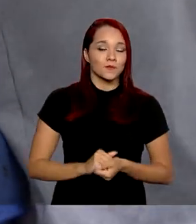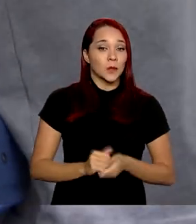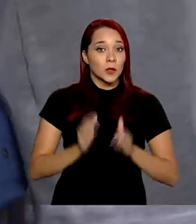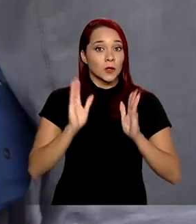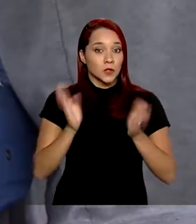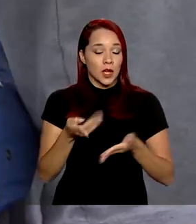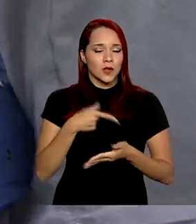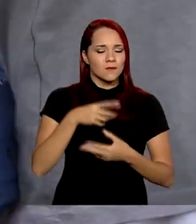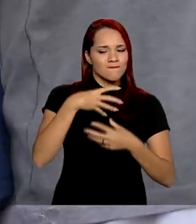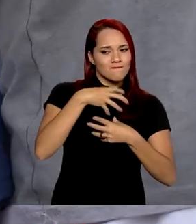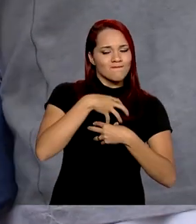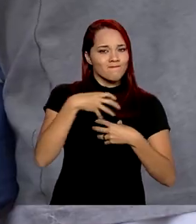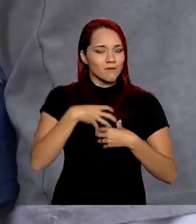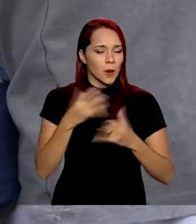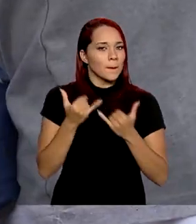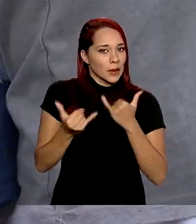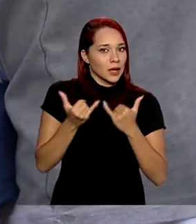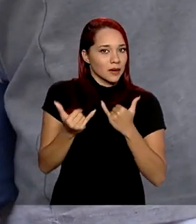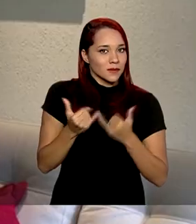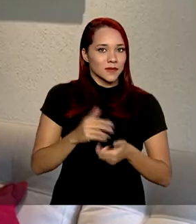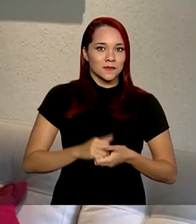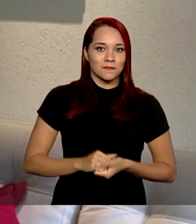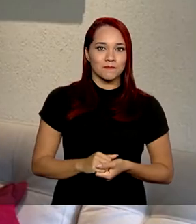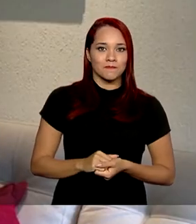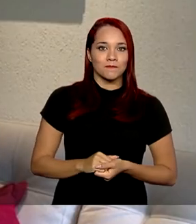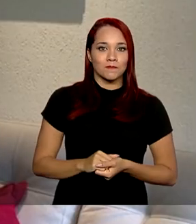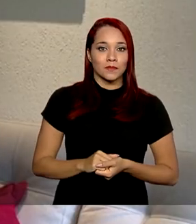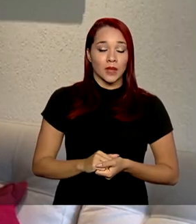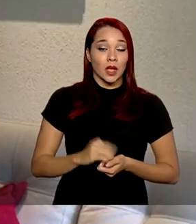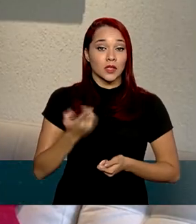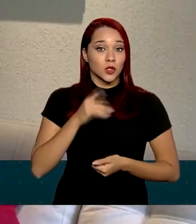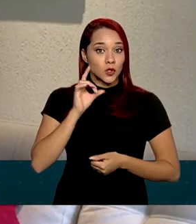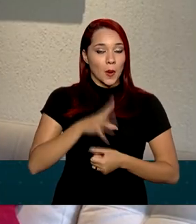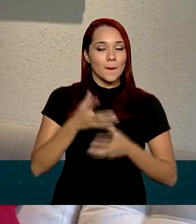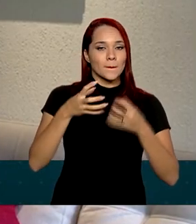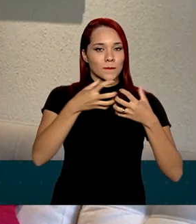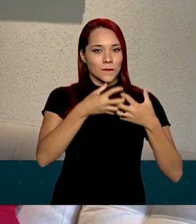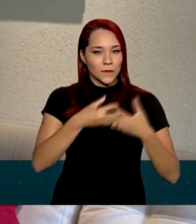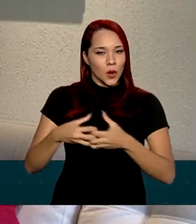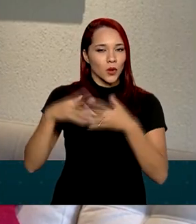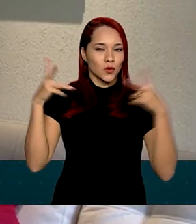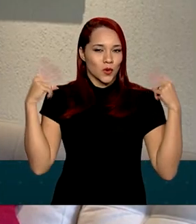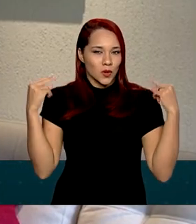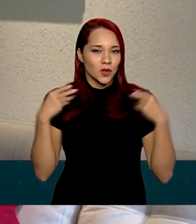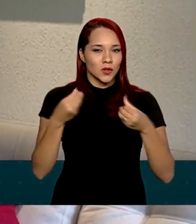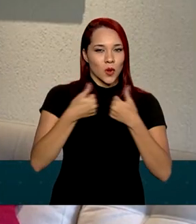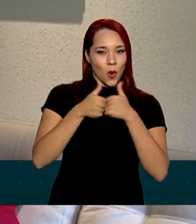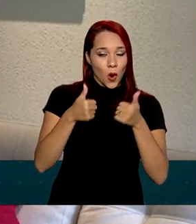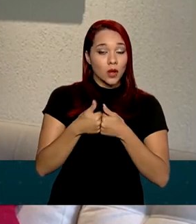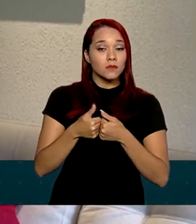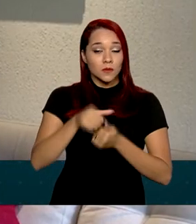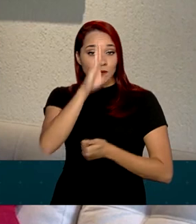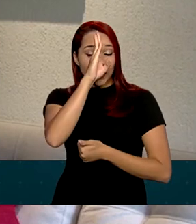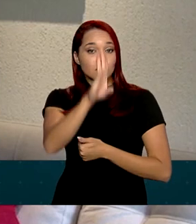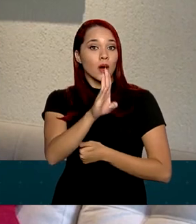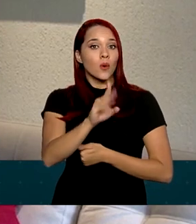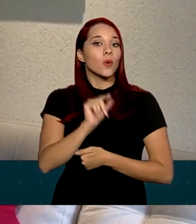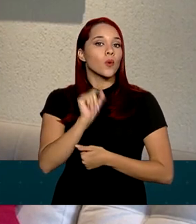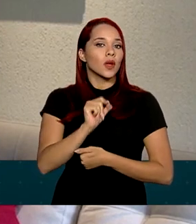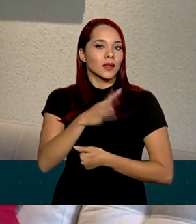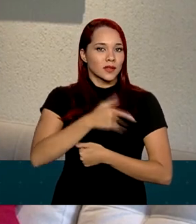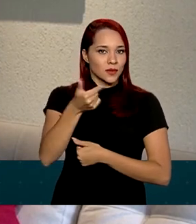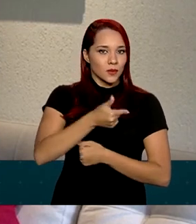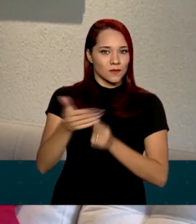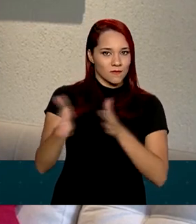já que os sintomas são bem parecidos. Além de motoristas e cobradores de ônibus, os públicos prioritários dessa